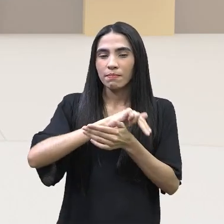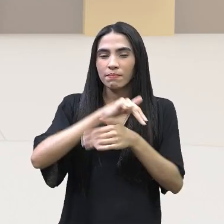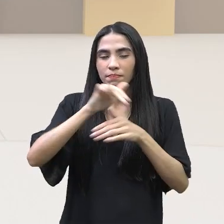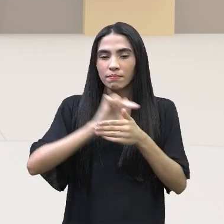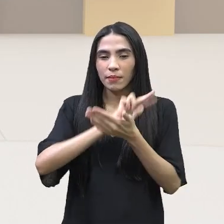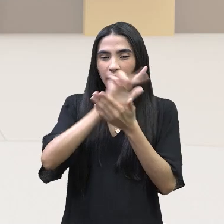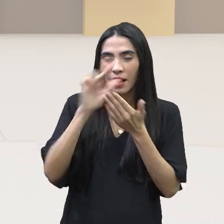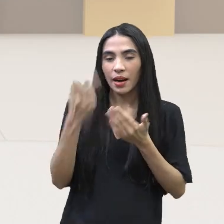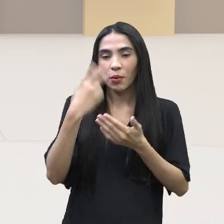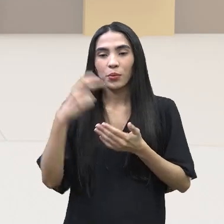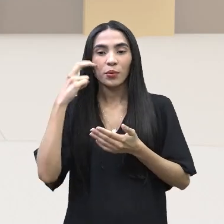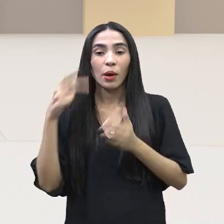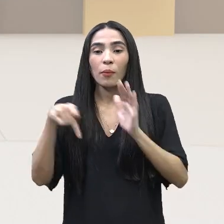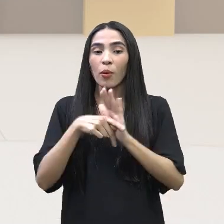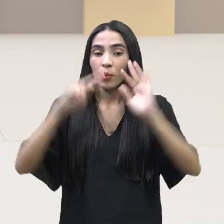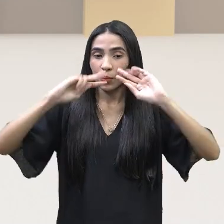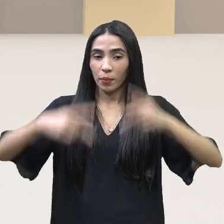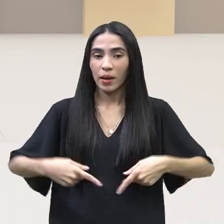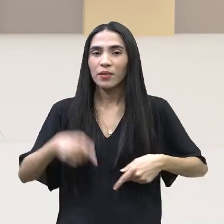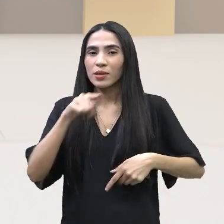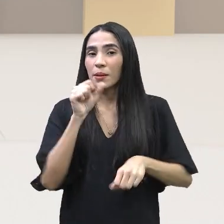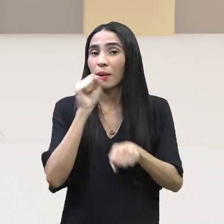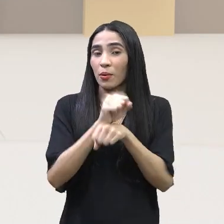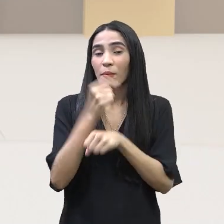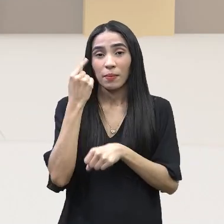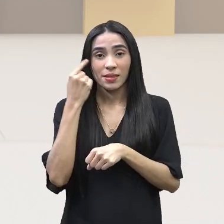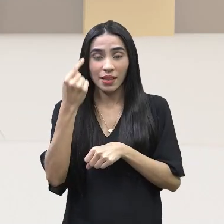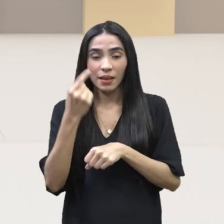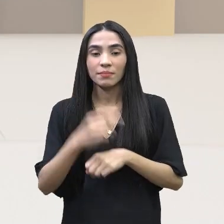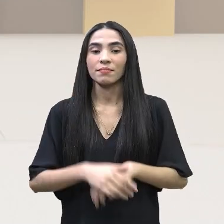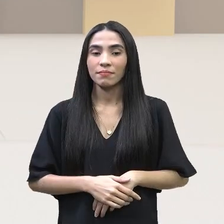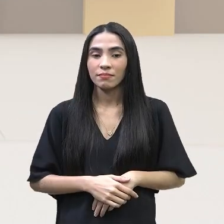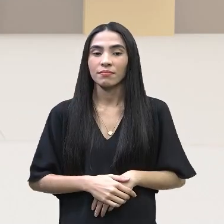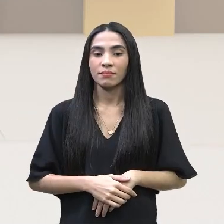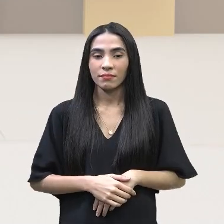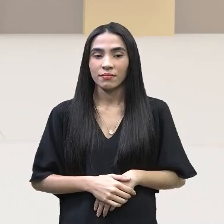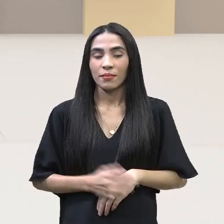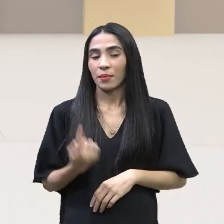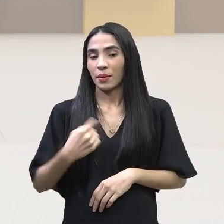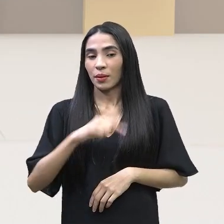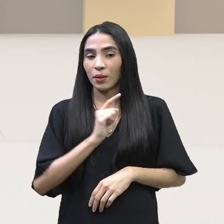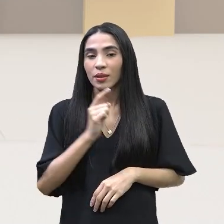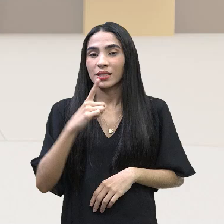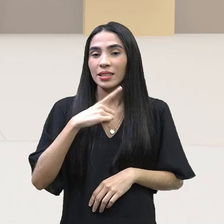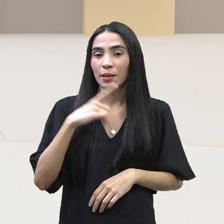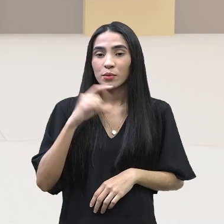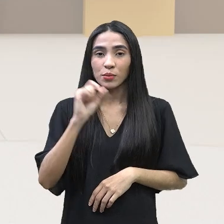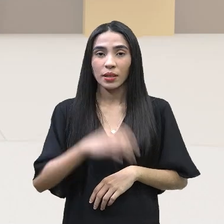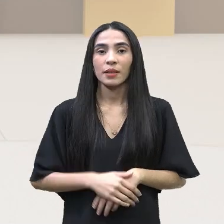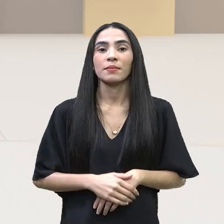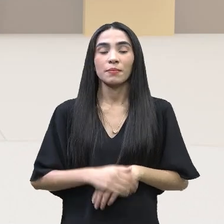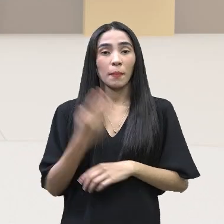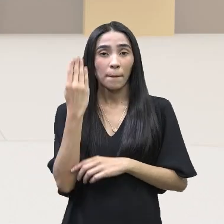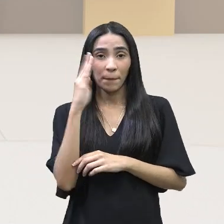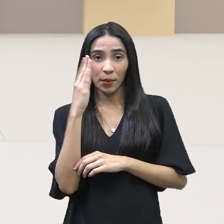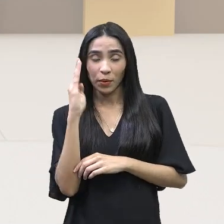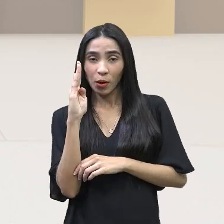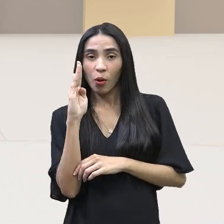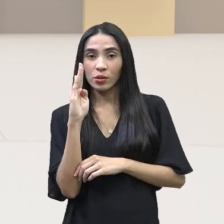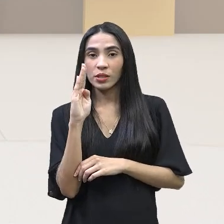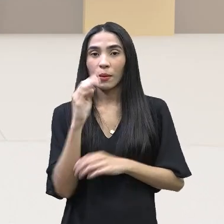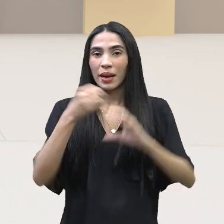cultural da espécie humana. Pararam para pensar nisso daí? Olha só. Nós temos uma unidade biológica,